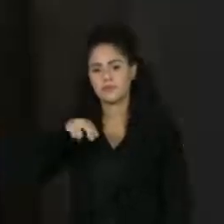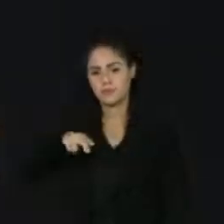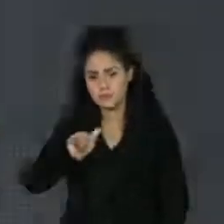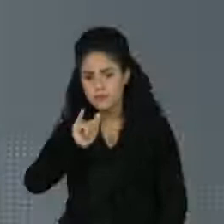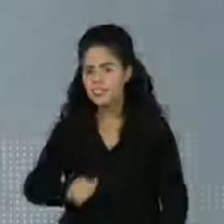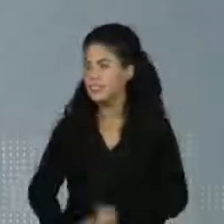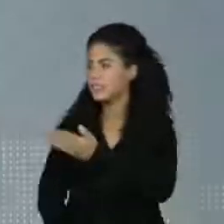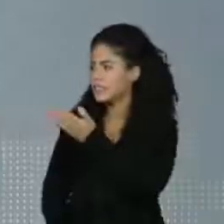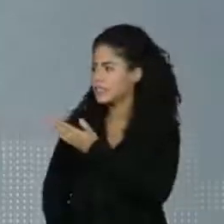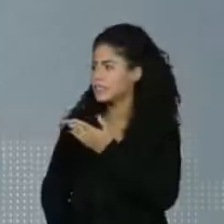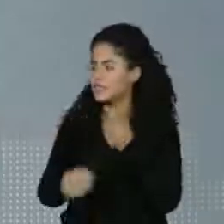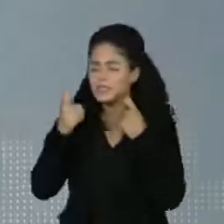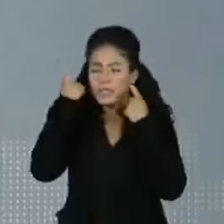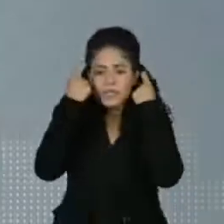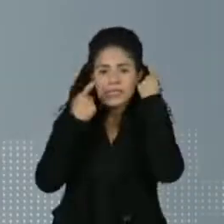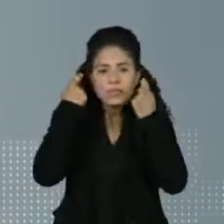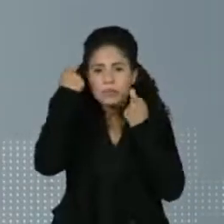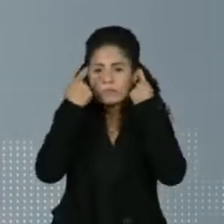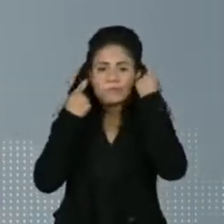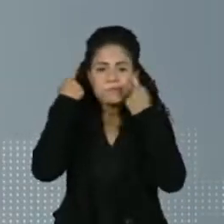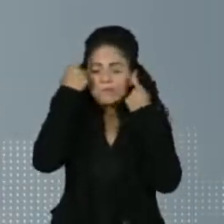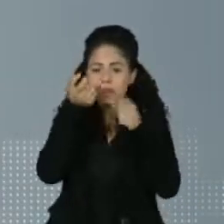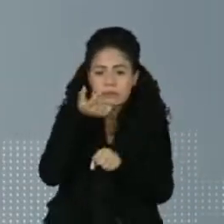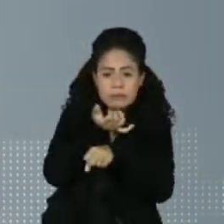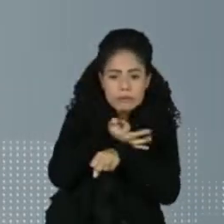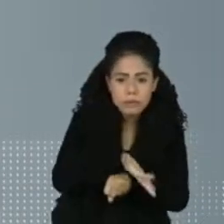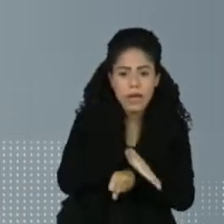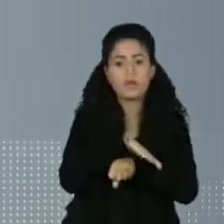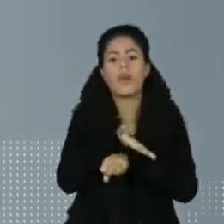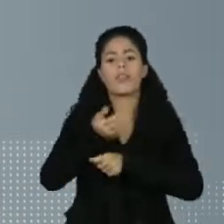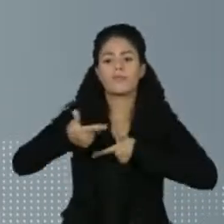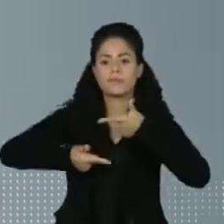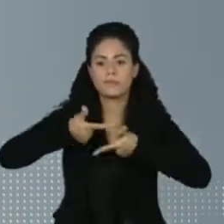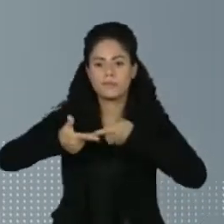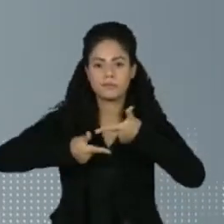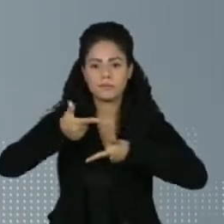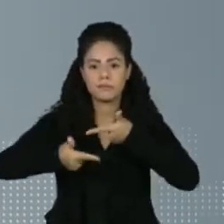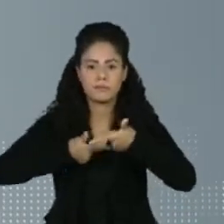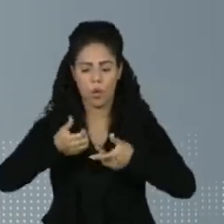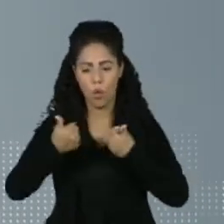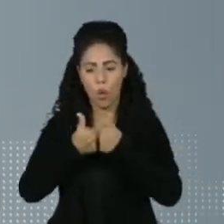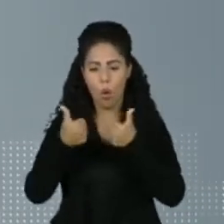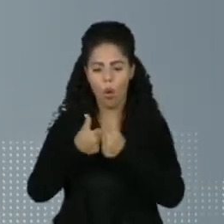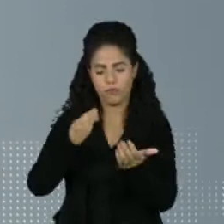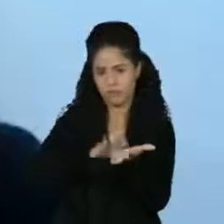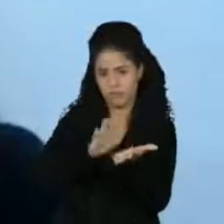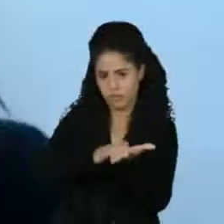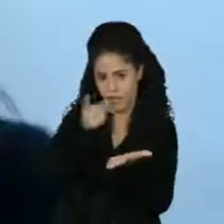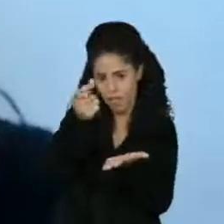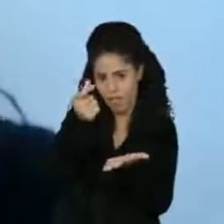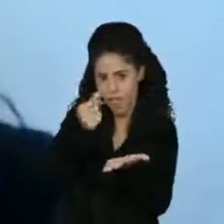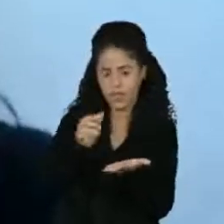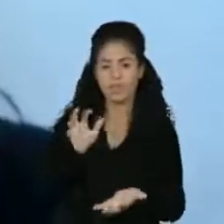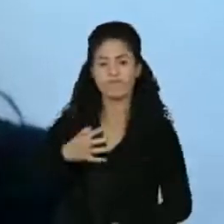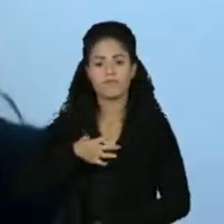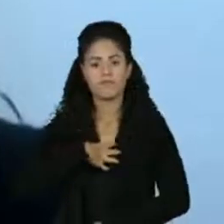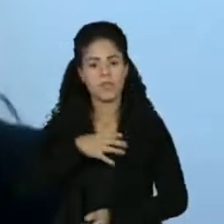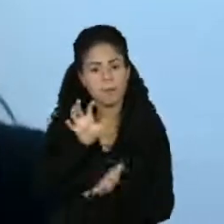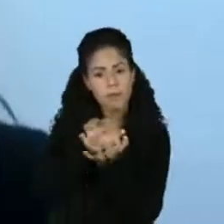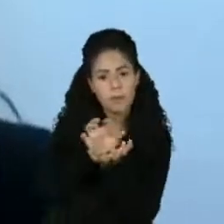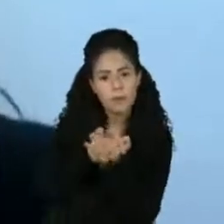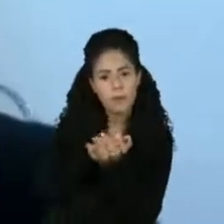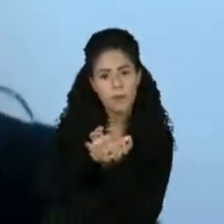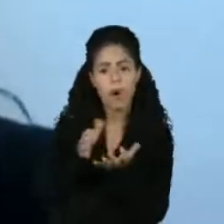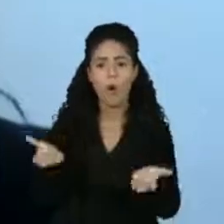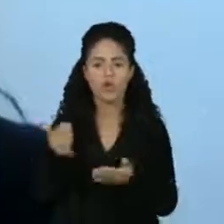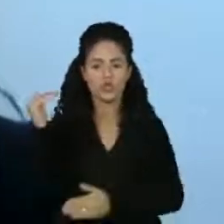angústia da mãe quando saía ainda de madrugada para trabalhar como cobradora de ônibus no Recife. Hoje, adulta, na